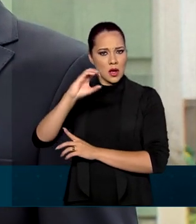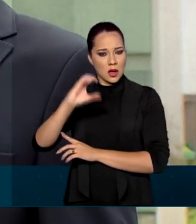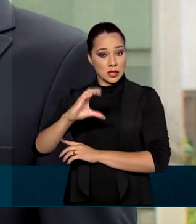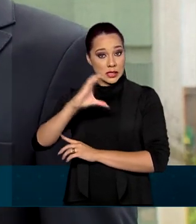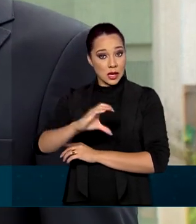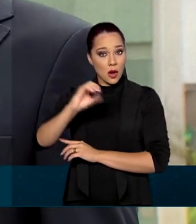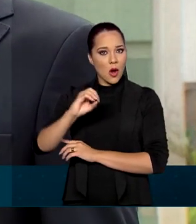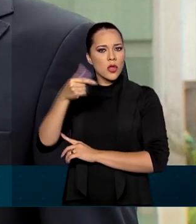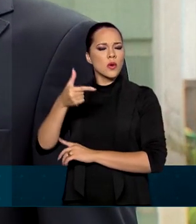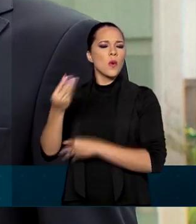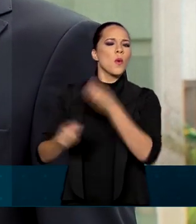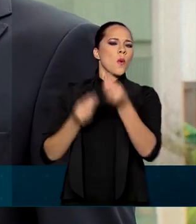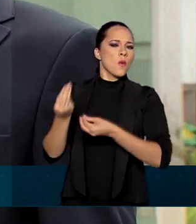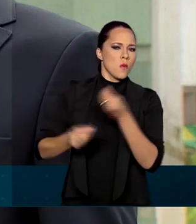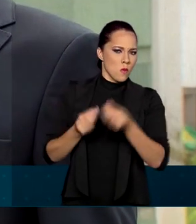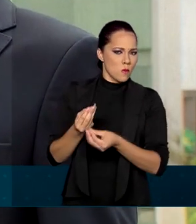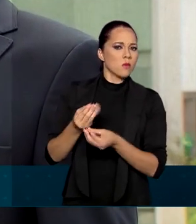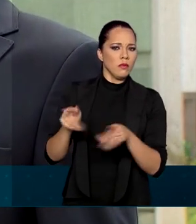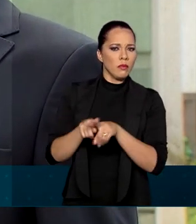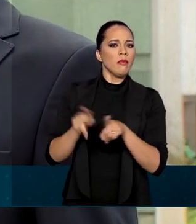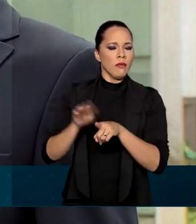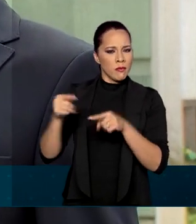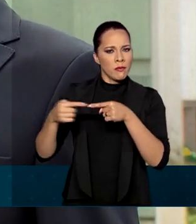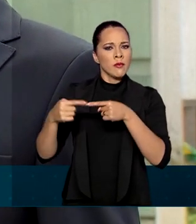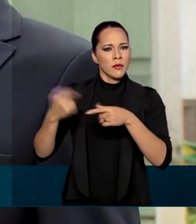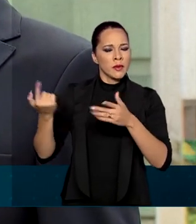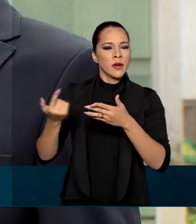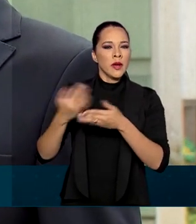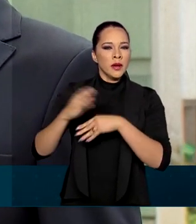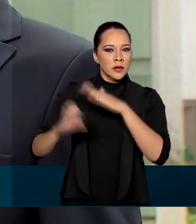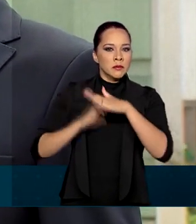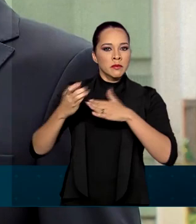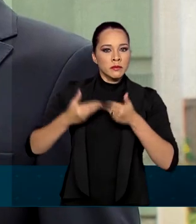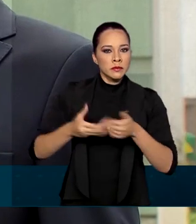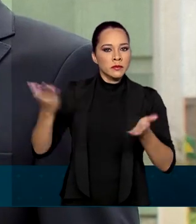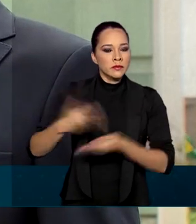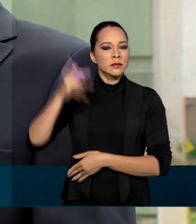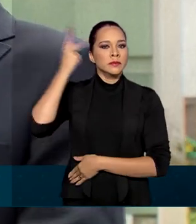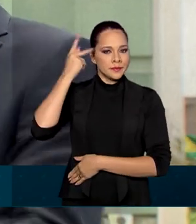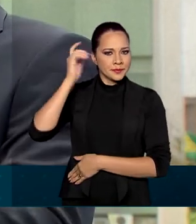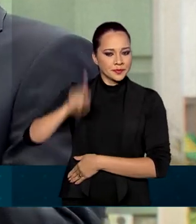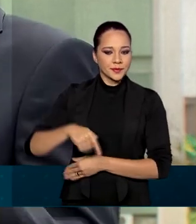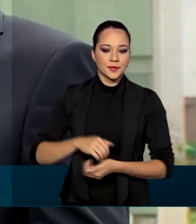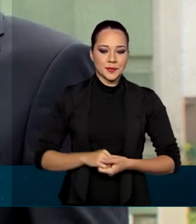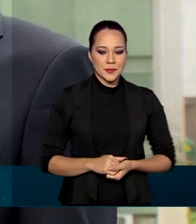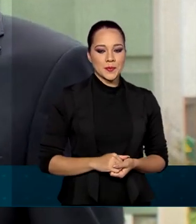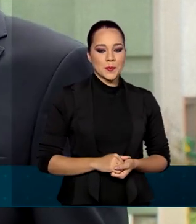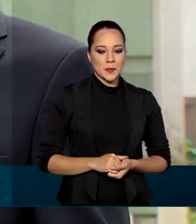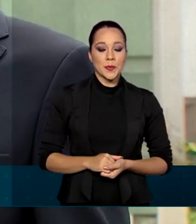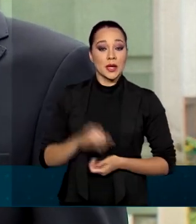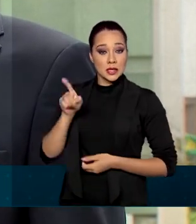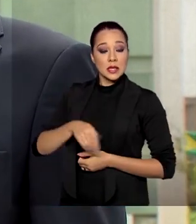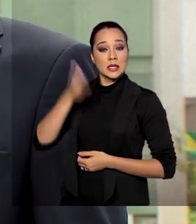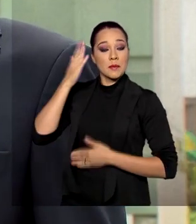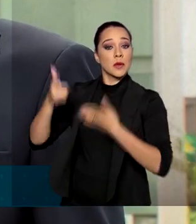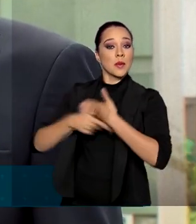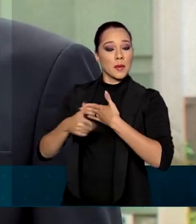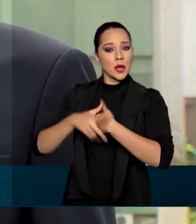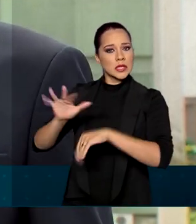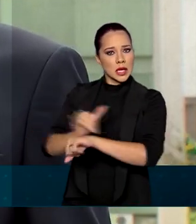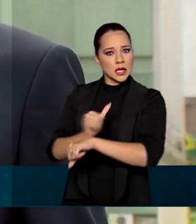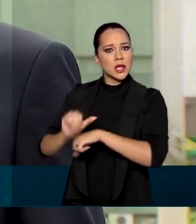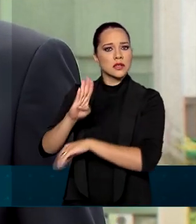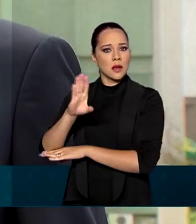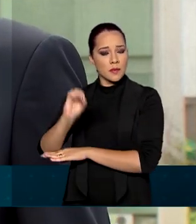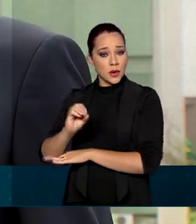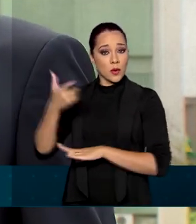explicasse como que isso funciona. Isso tem a ver também com essa empresa que foi inaugurada hoje em São Paulo, né? Isso. Além de reconhecer o papel estratégico dos biocombustíveis na